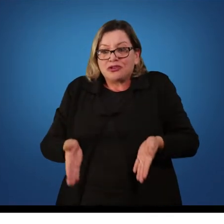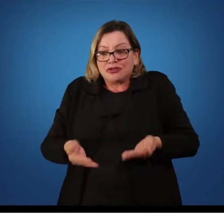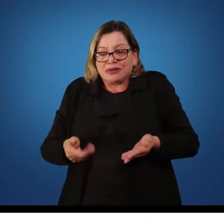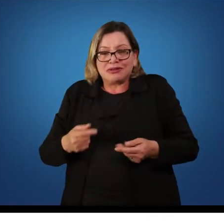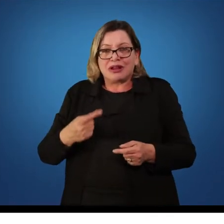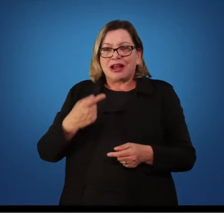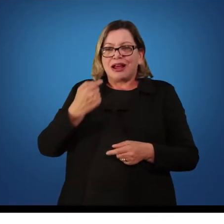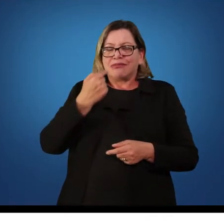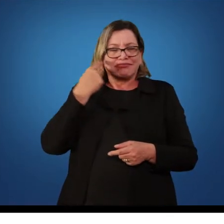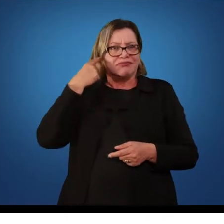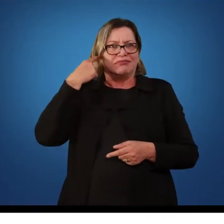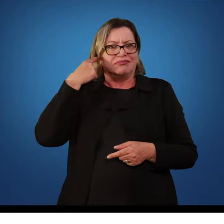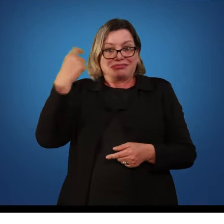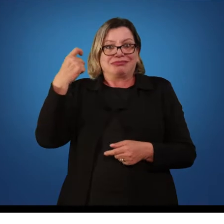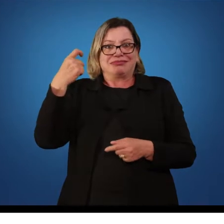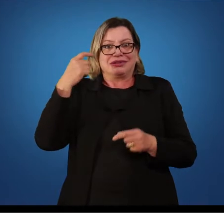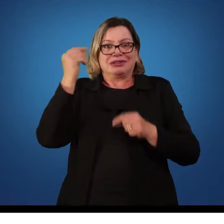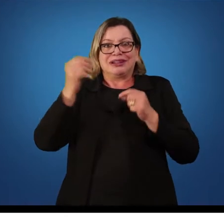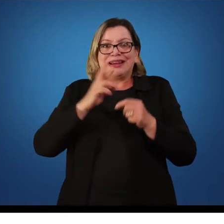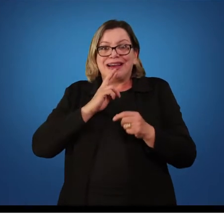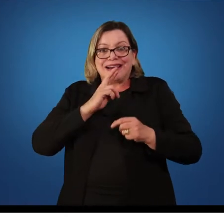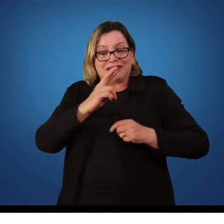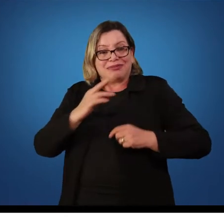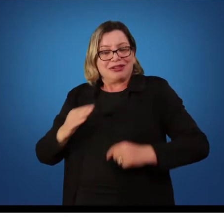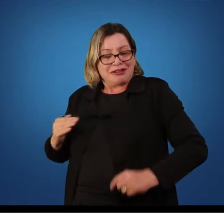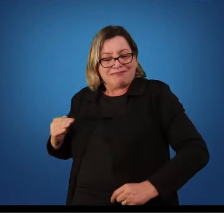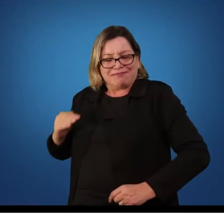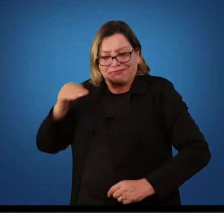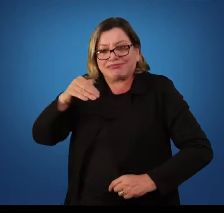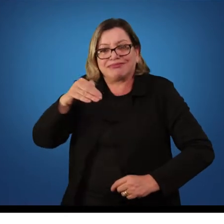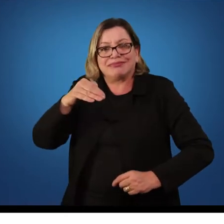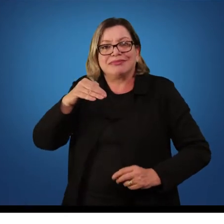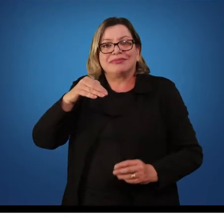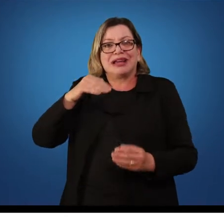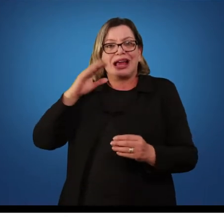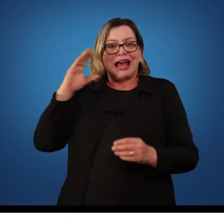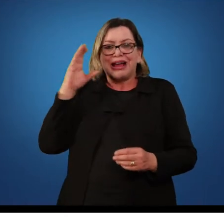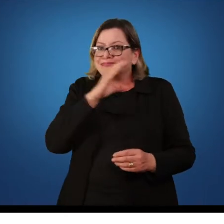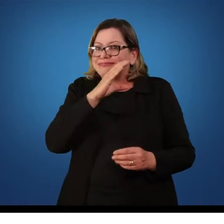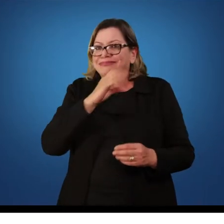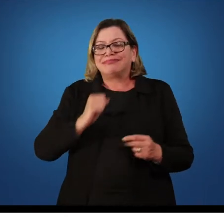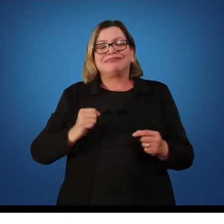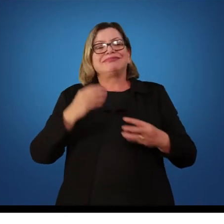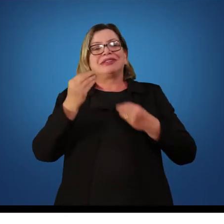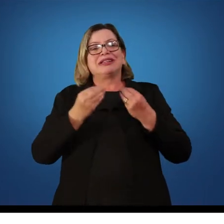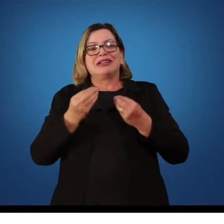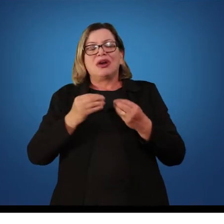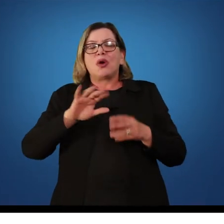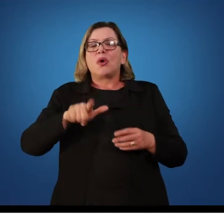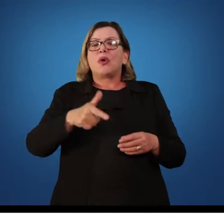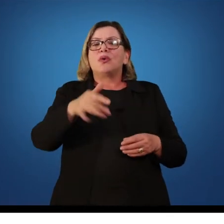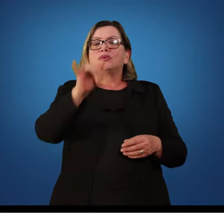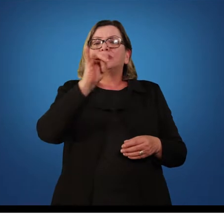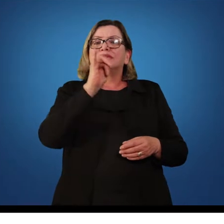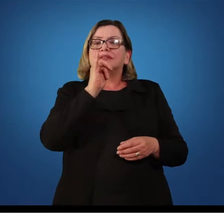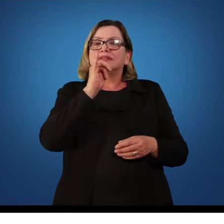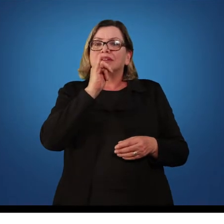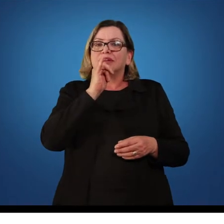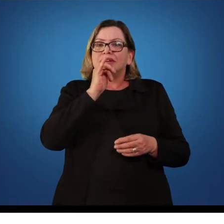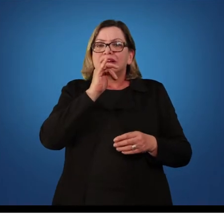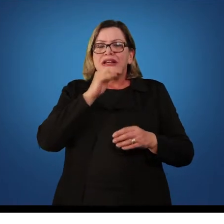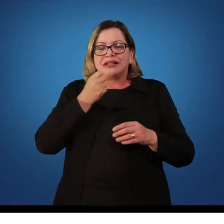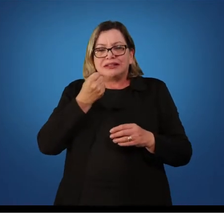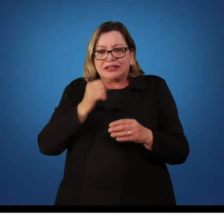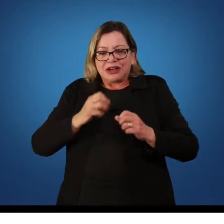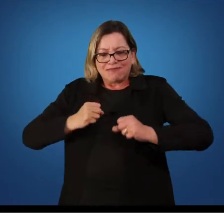sinal sonoro e a resposta é a saída do bloco. Um outro exemplo, a saída da